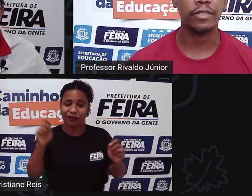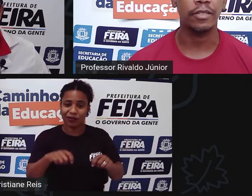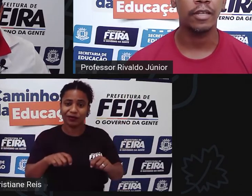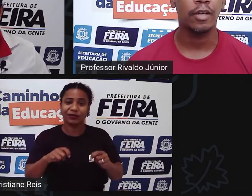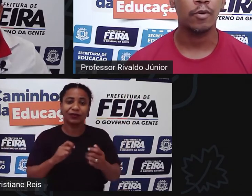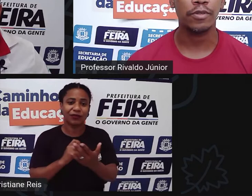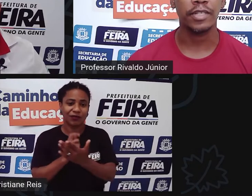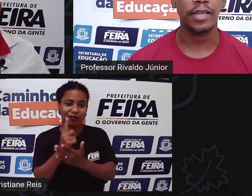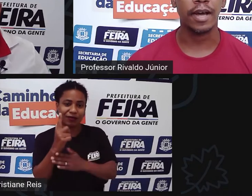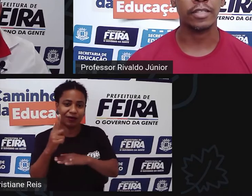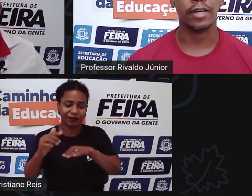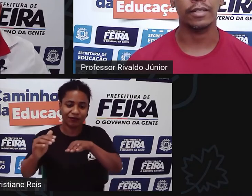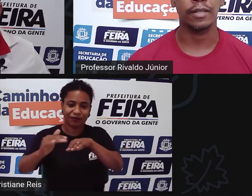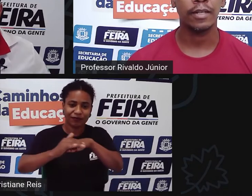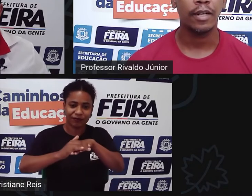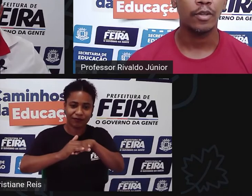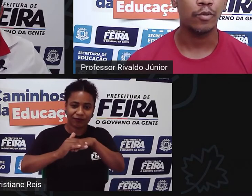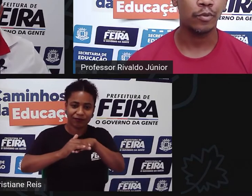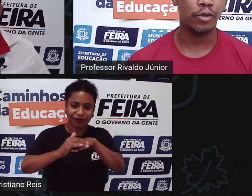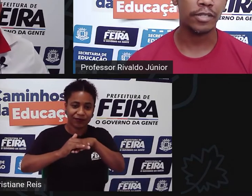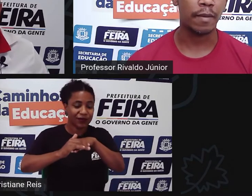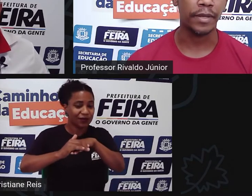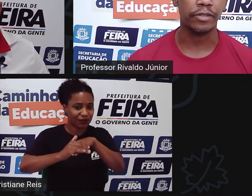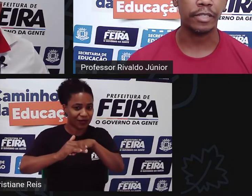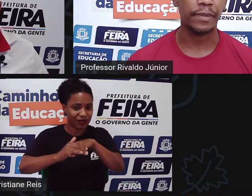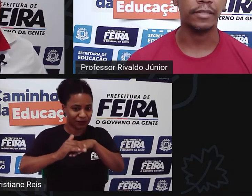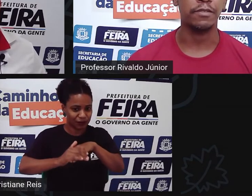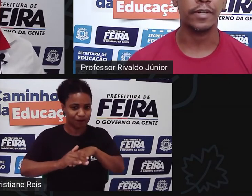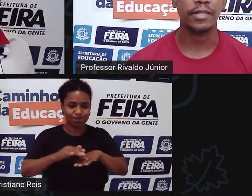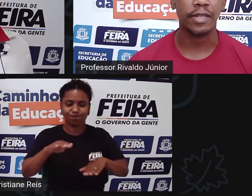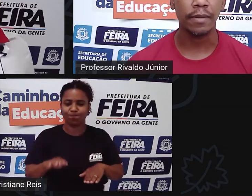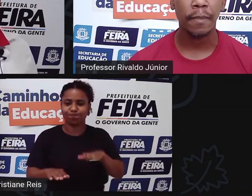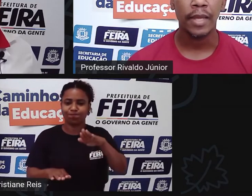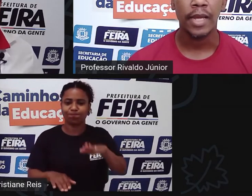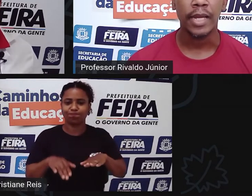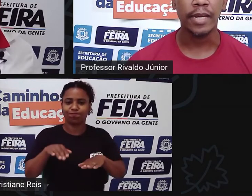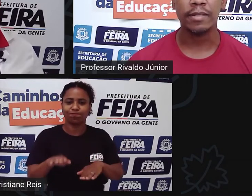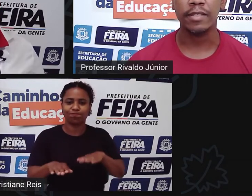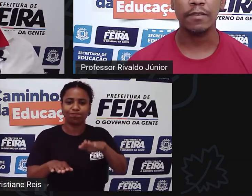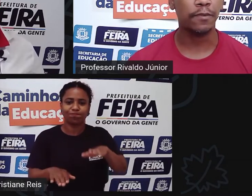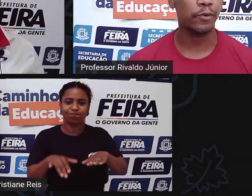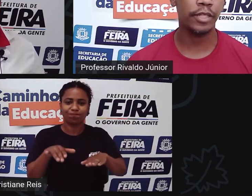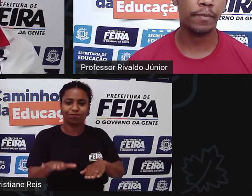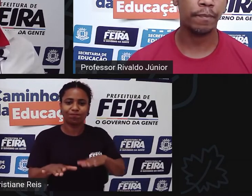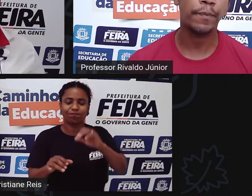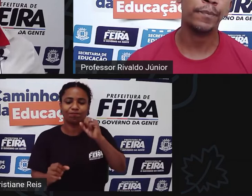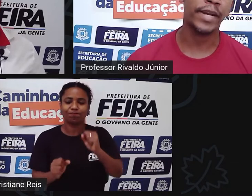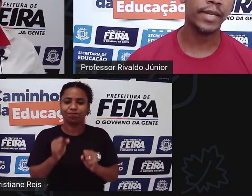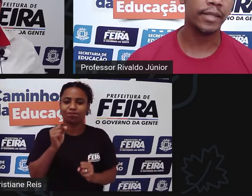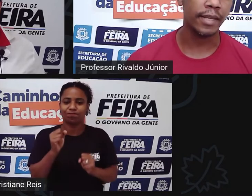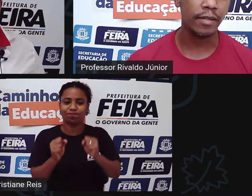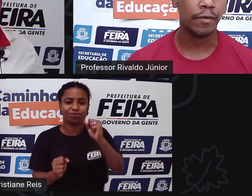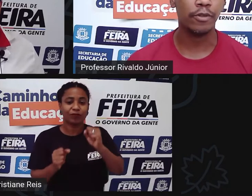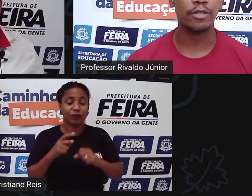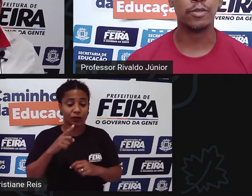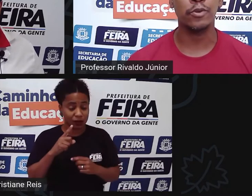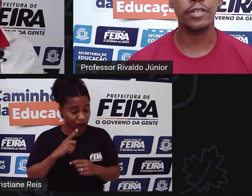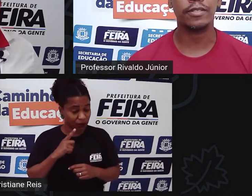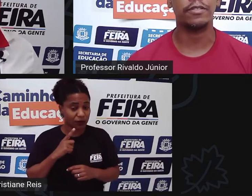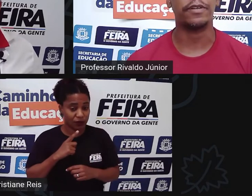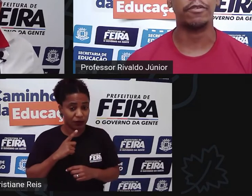que dá para a gente conseguir encaixar no orçamento de quem pretende fazer e assim para quem tem